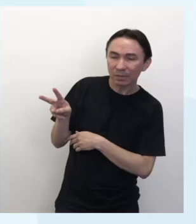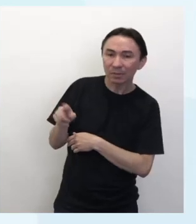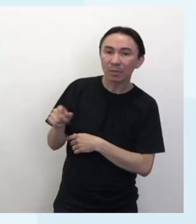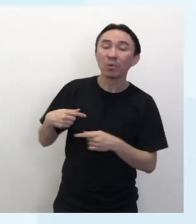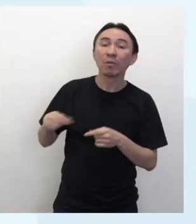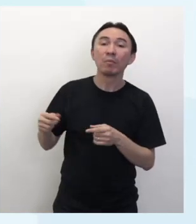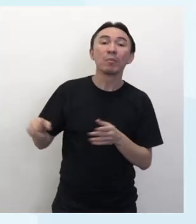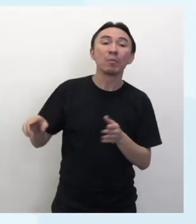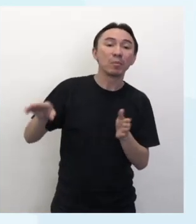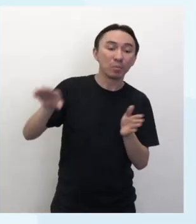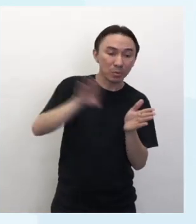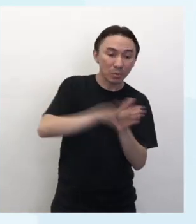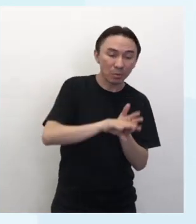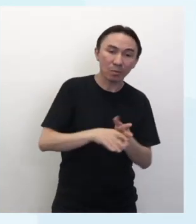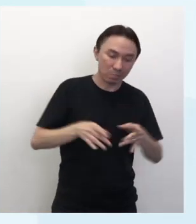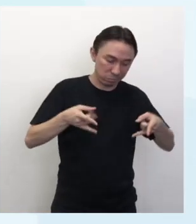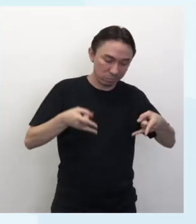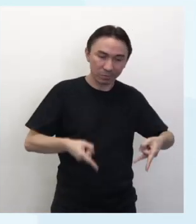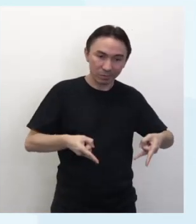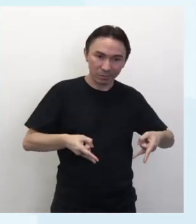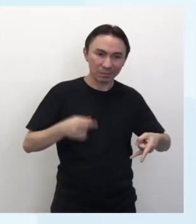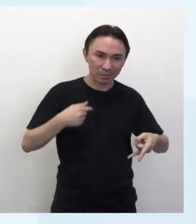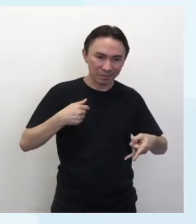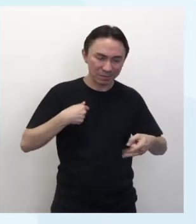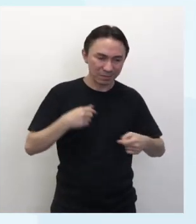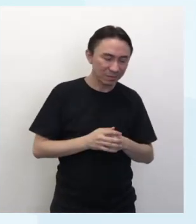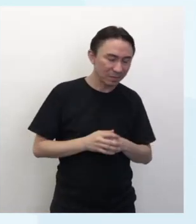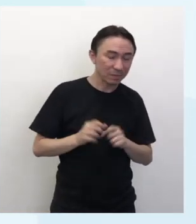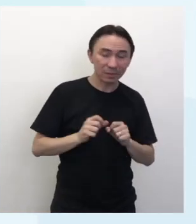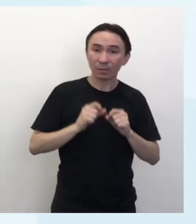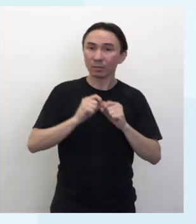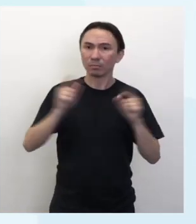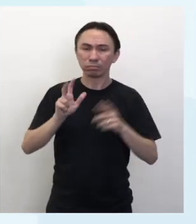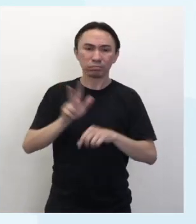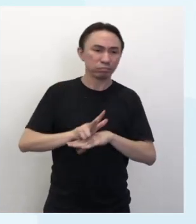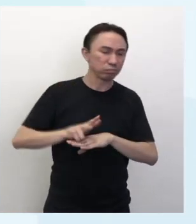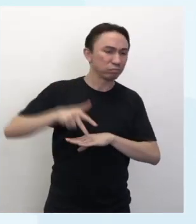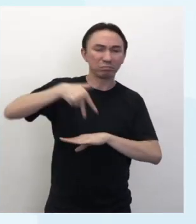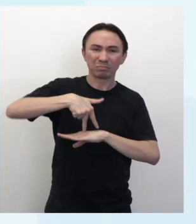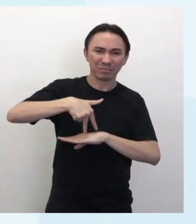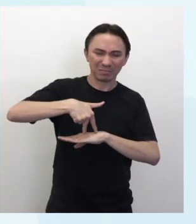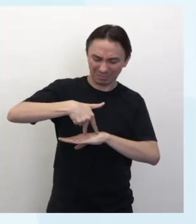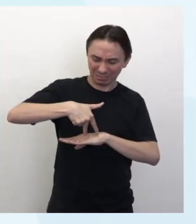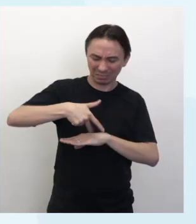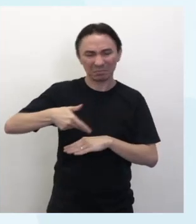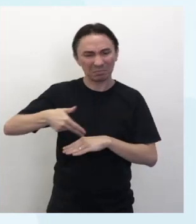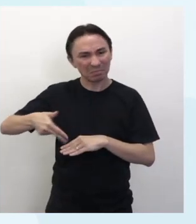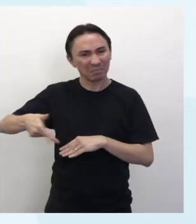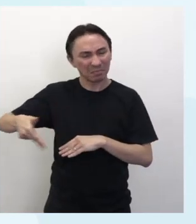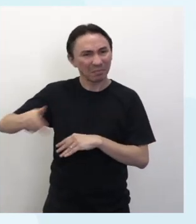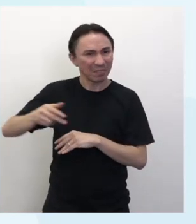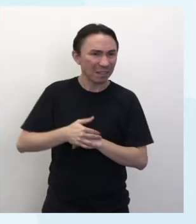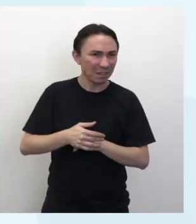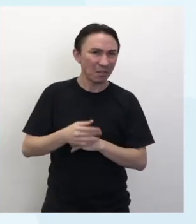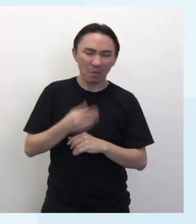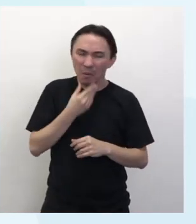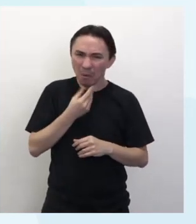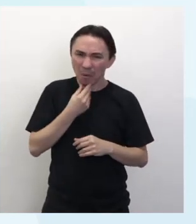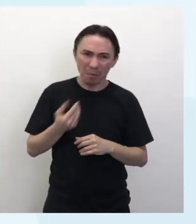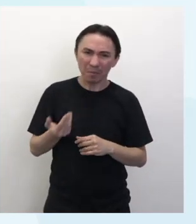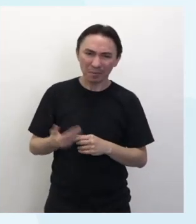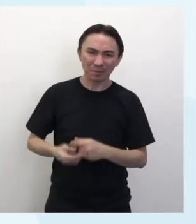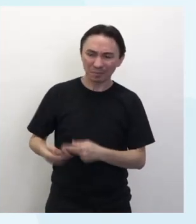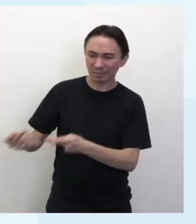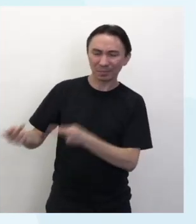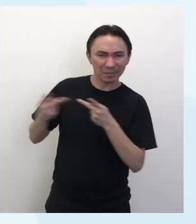O estranho levantou-se e saiu. Era um sujeito que me visitava todos os dias para